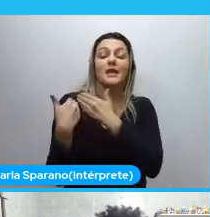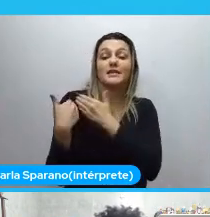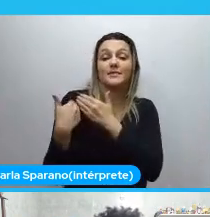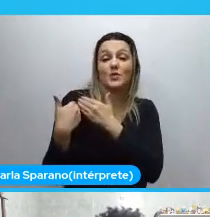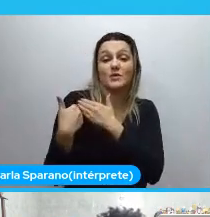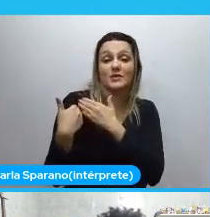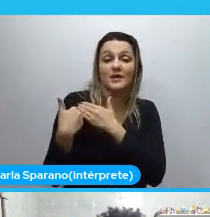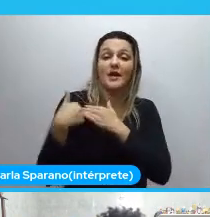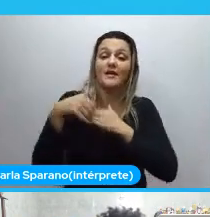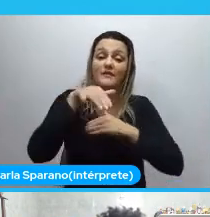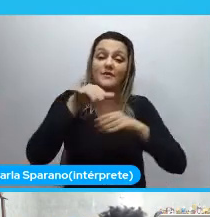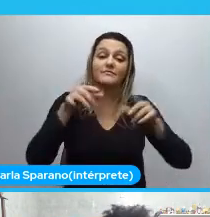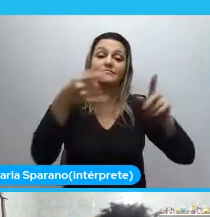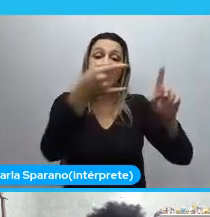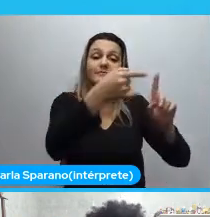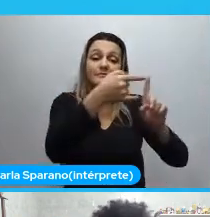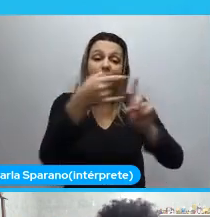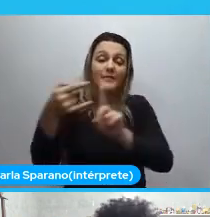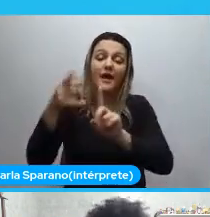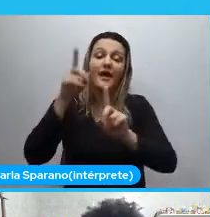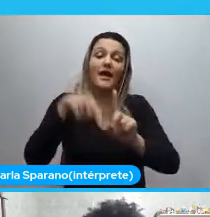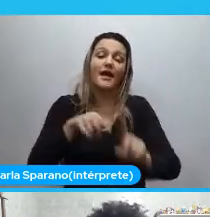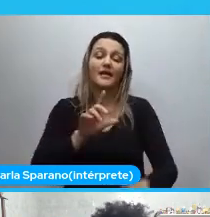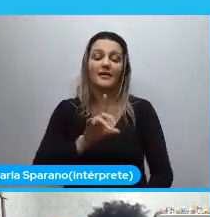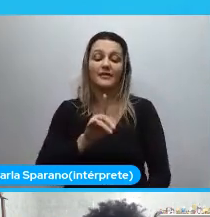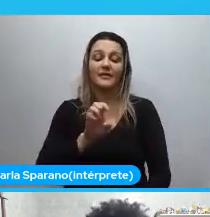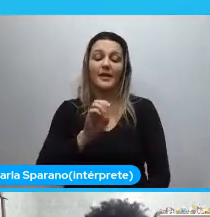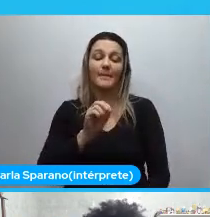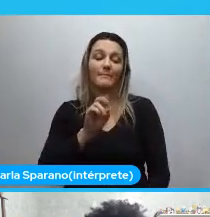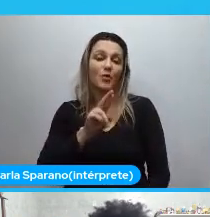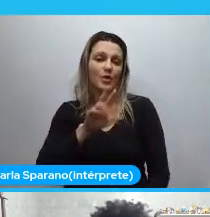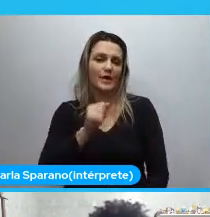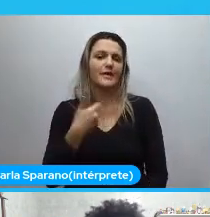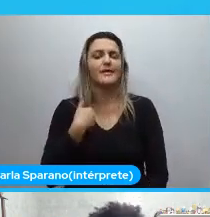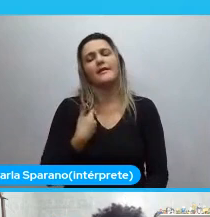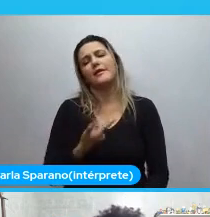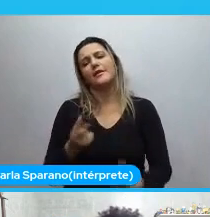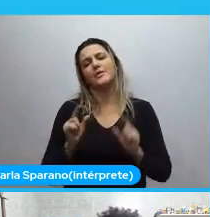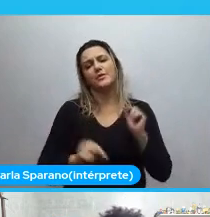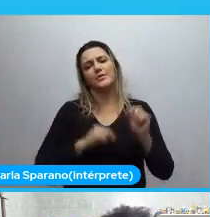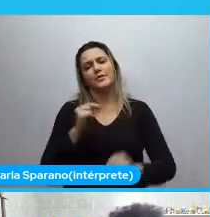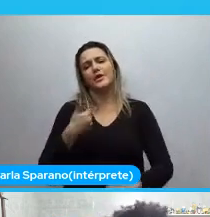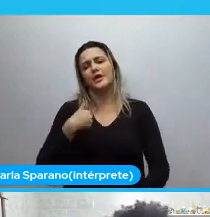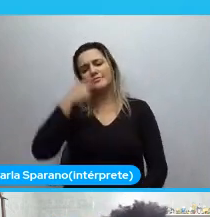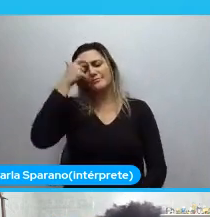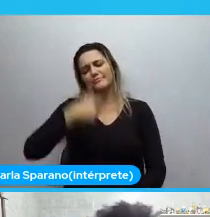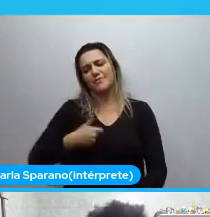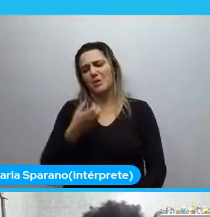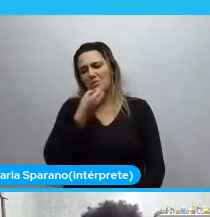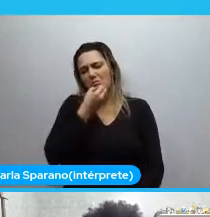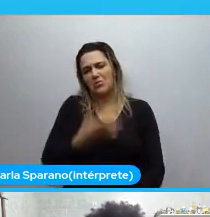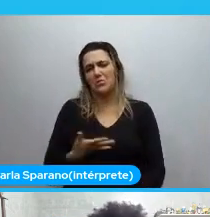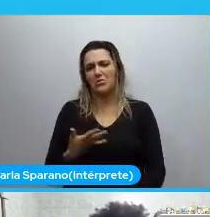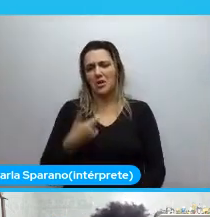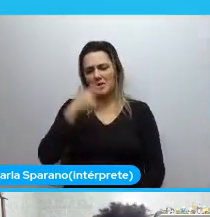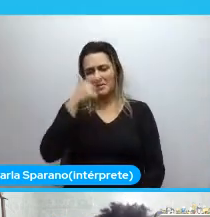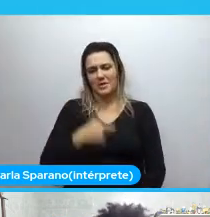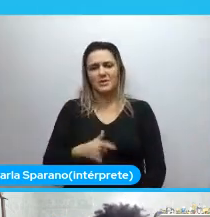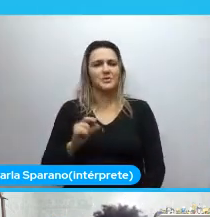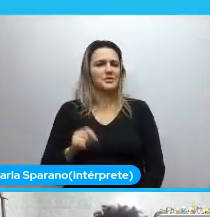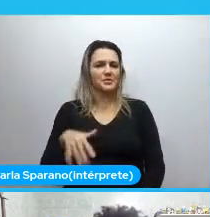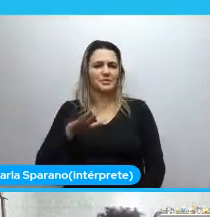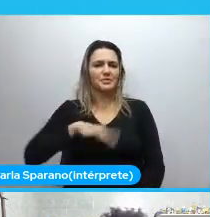desenvolvedora. E eu sempre estava com isso. Eu não me acho uma boa pessoa. Se eu estava na área de manutenção. Eu não me acho uma boa pessoa de...